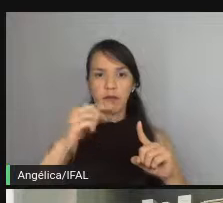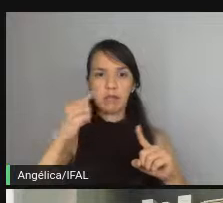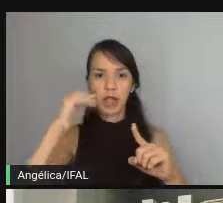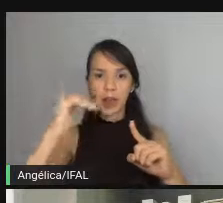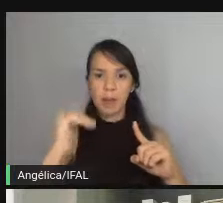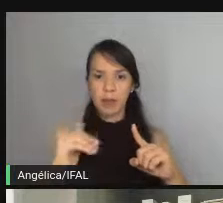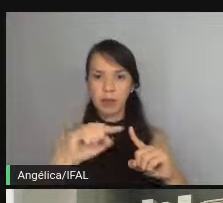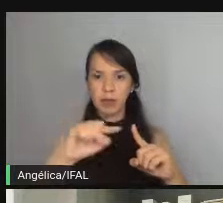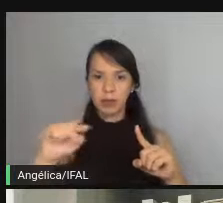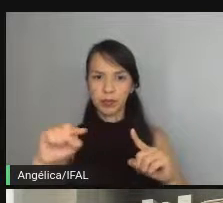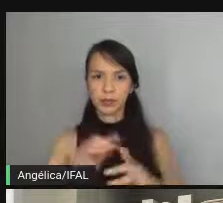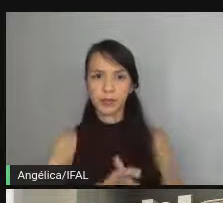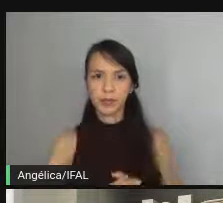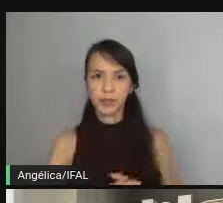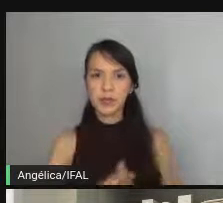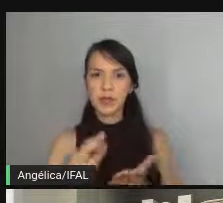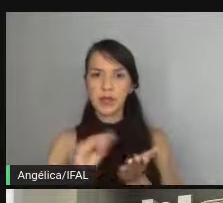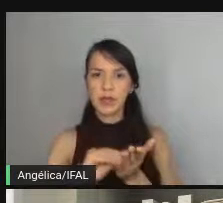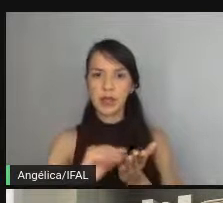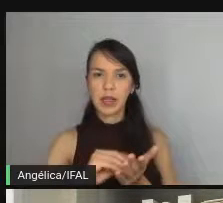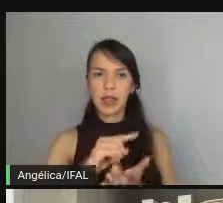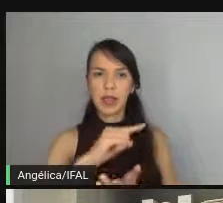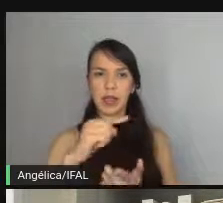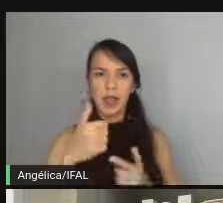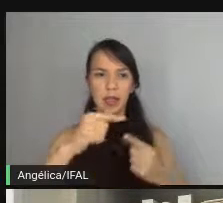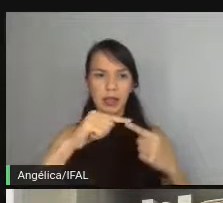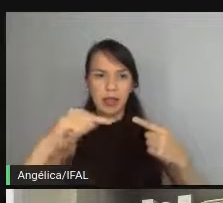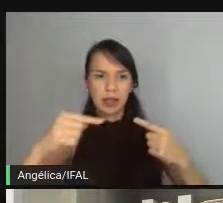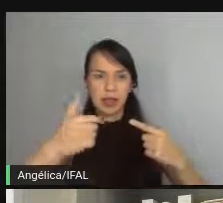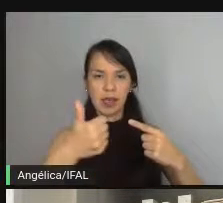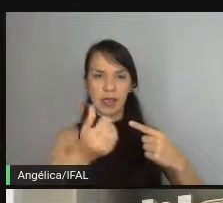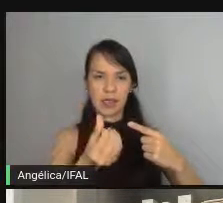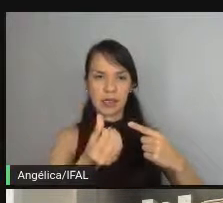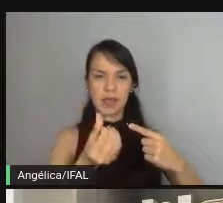apareceu aqui ó linha exercente and find resultado